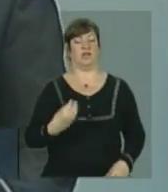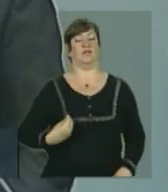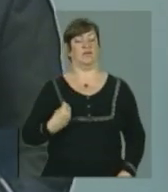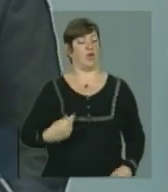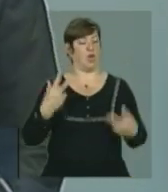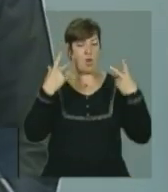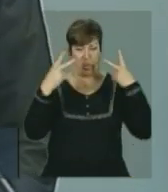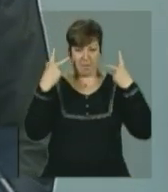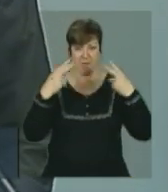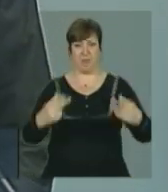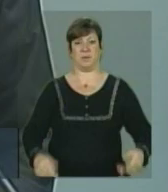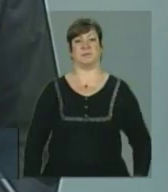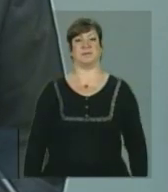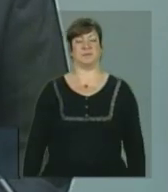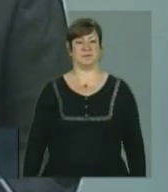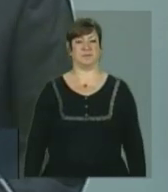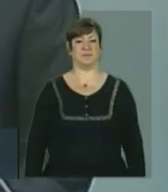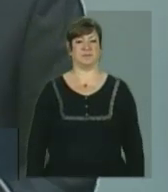normalmente.